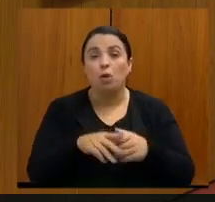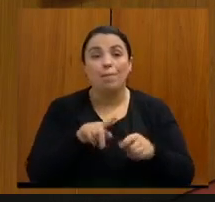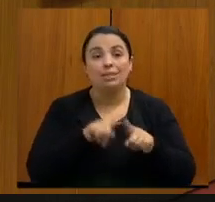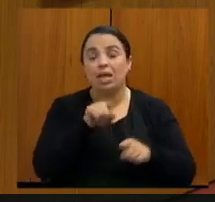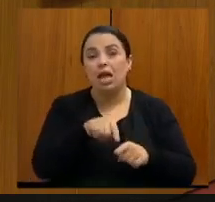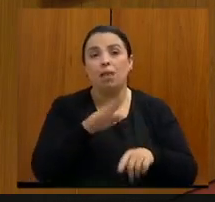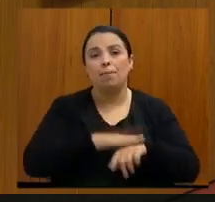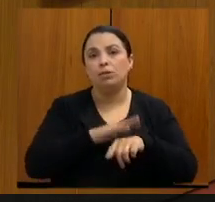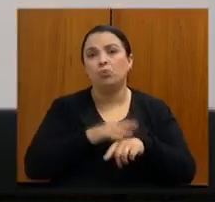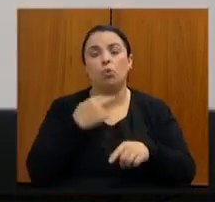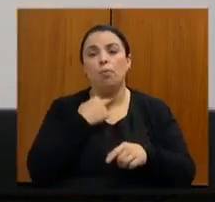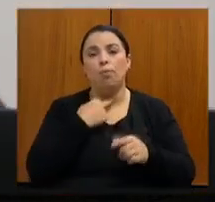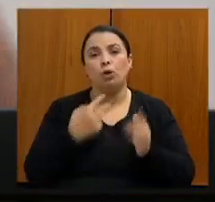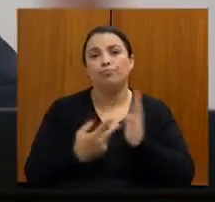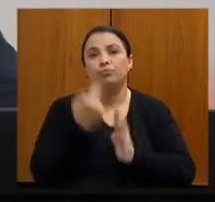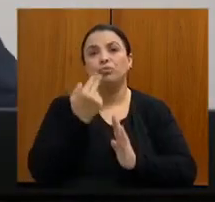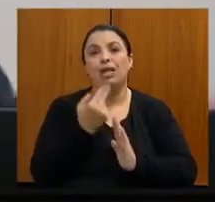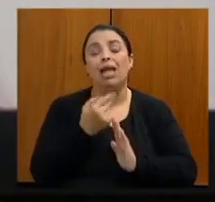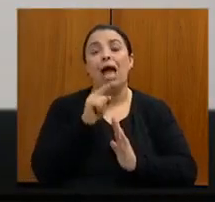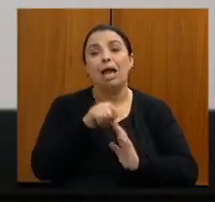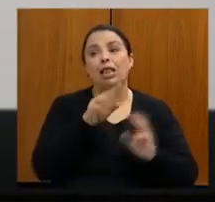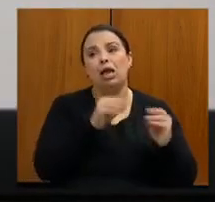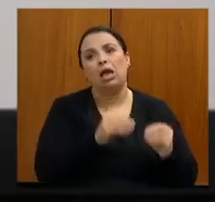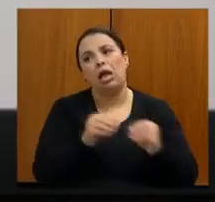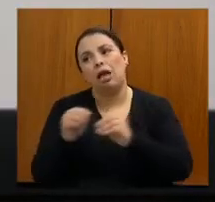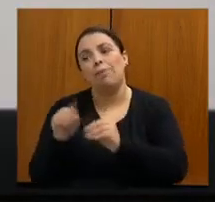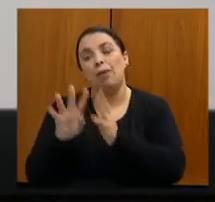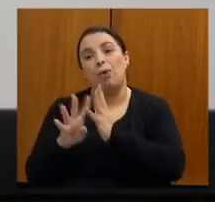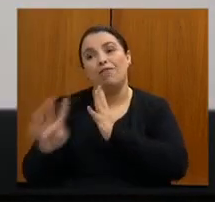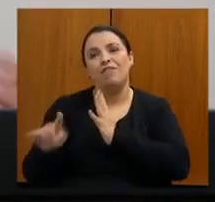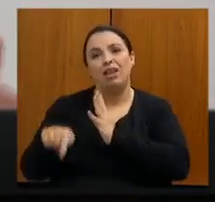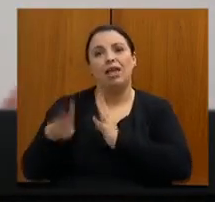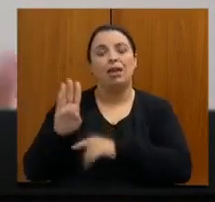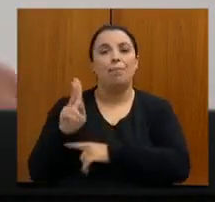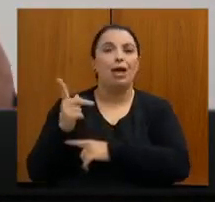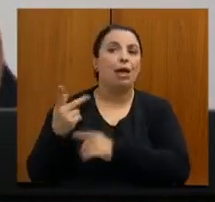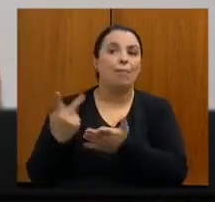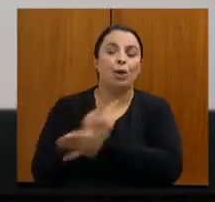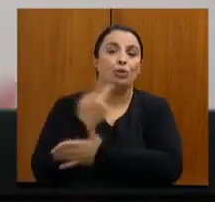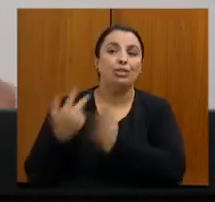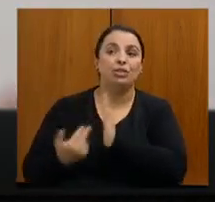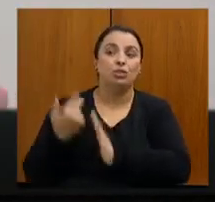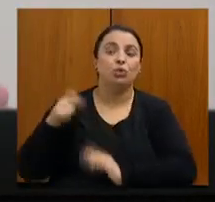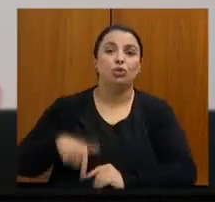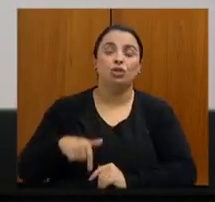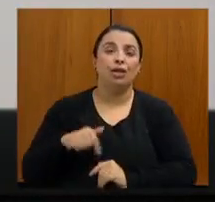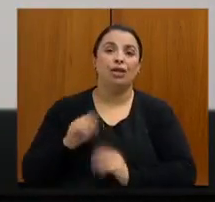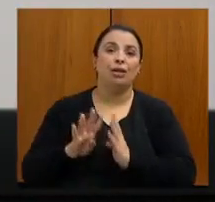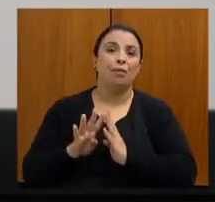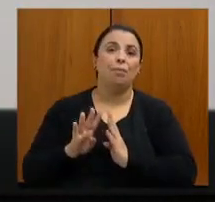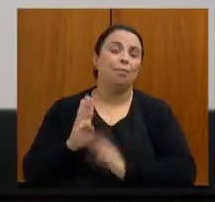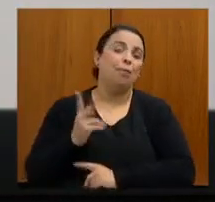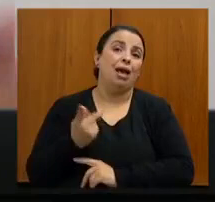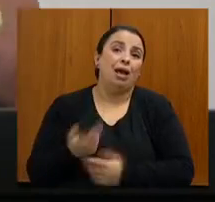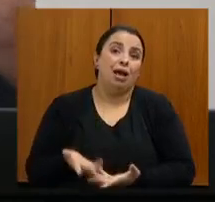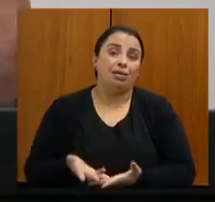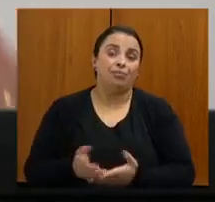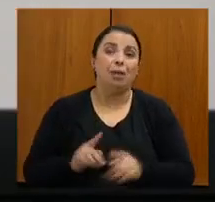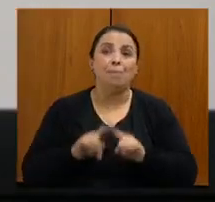porque o hospital não está habilitado, aí ele encaminha o paciente para uma fila aqui em Belo Horizonte, eu acho que isso é passível de ser feito,